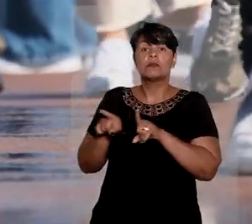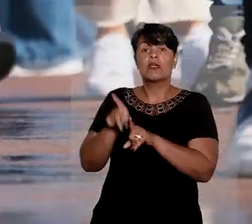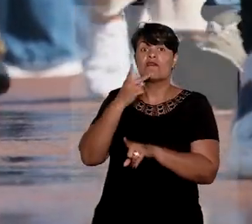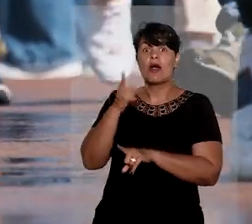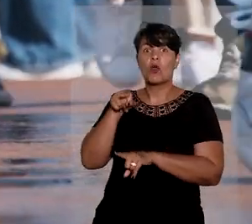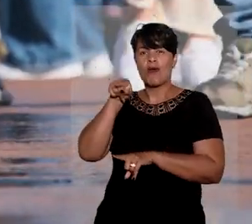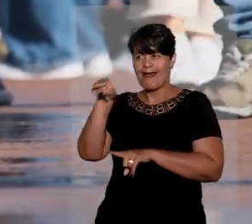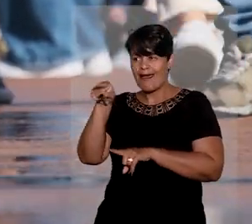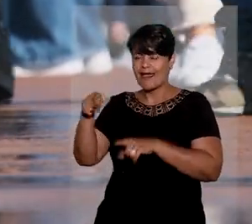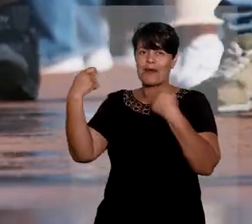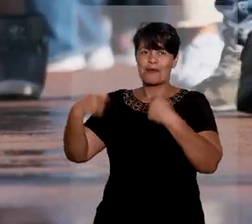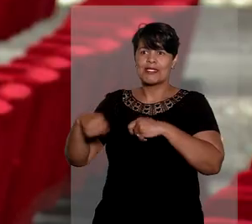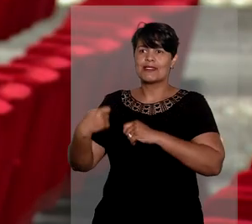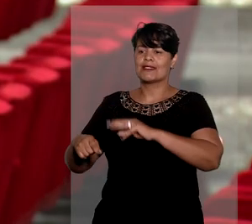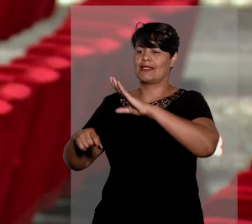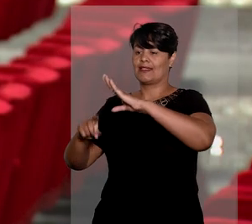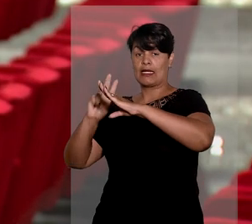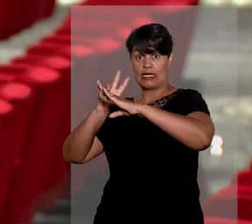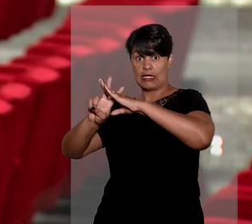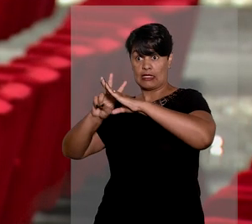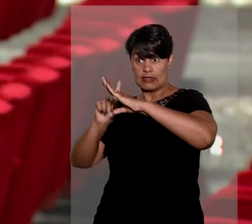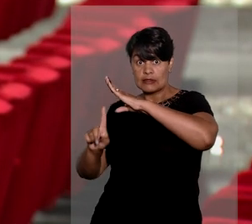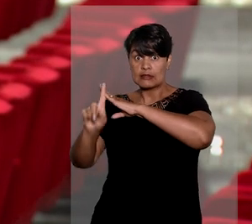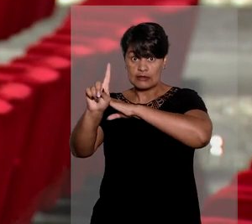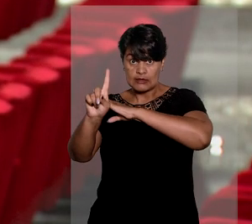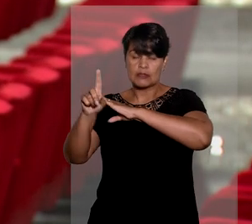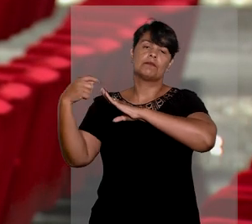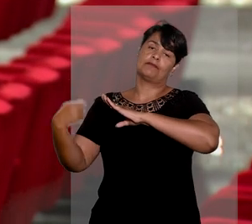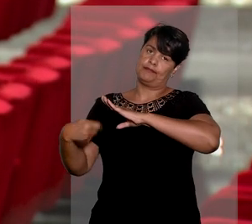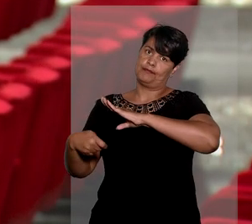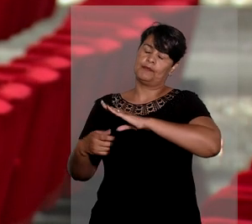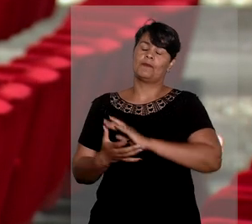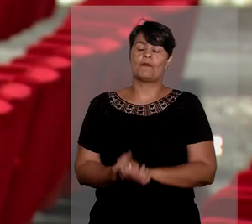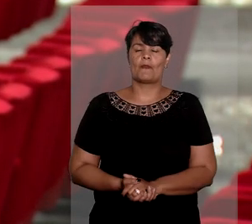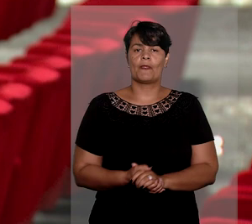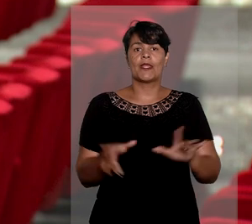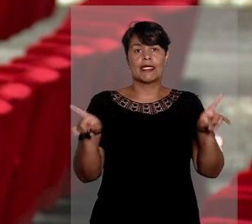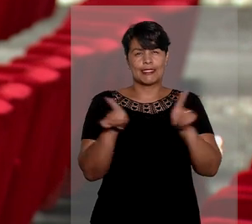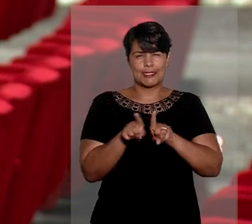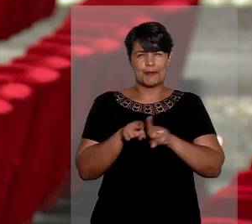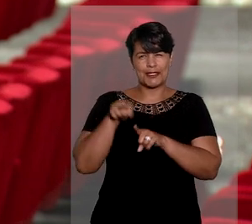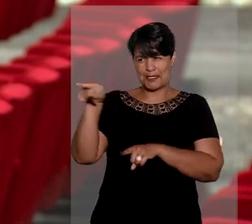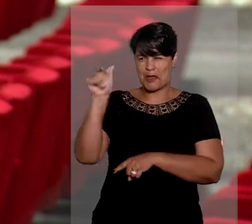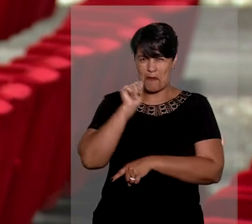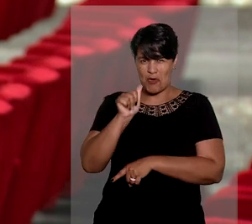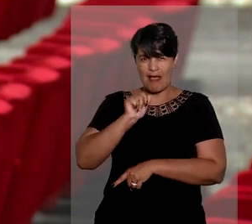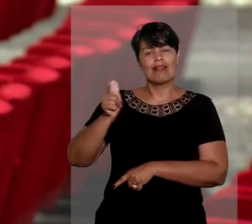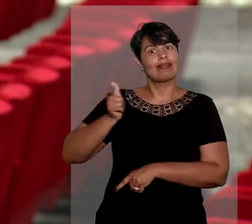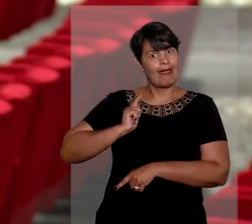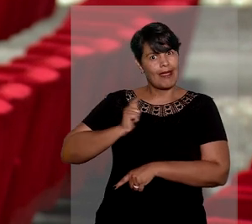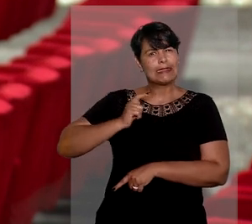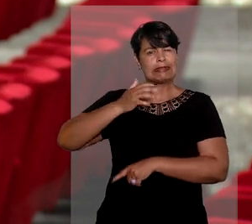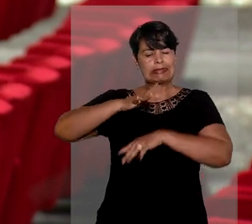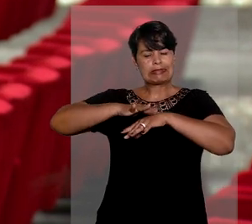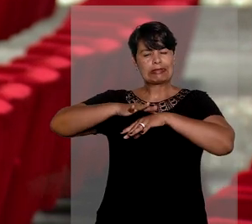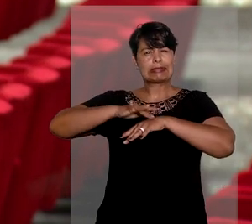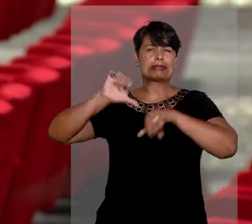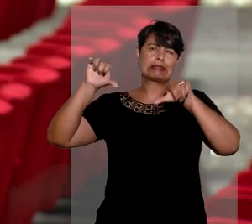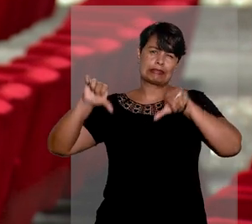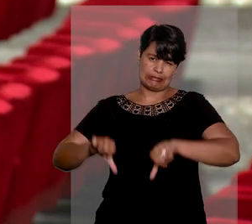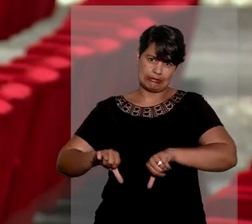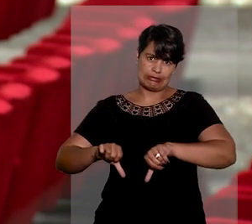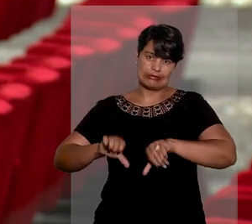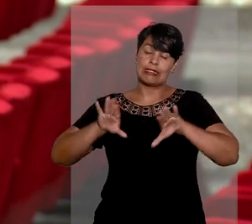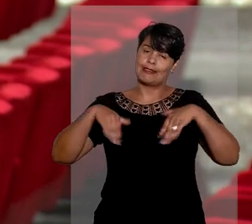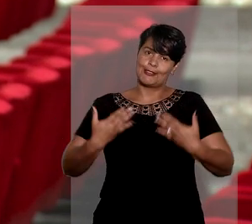do regime semiaberto à idosa. Considerando também o fato da mulher ter problemas de saúde, a Defensoria pediu que fossem afastadas